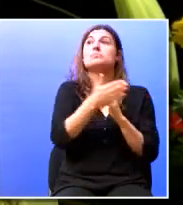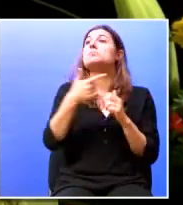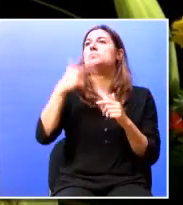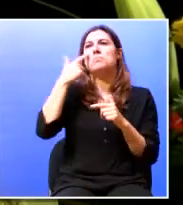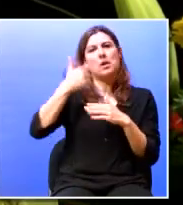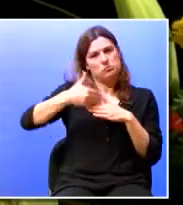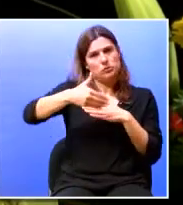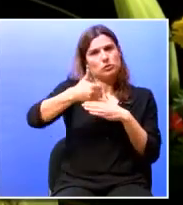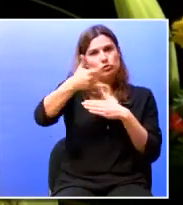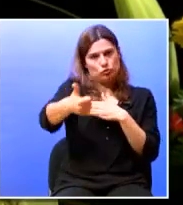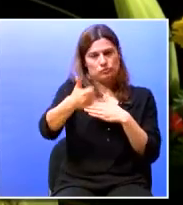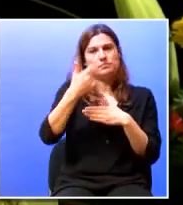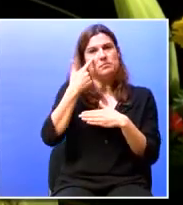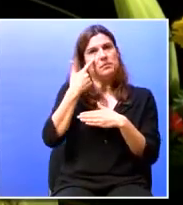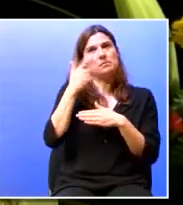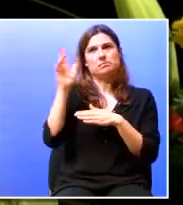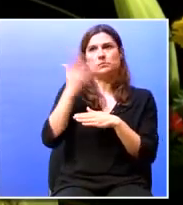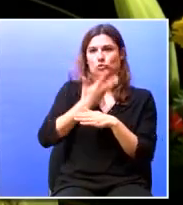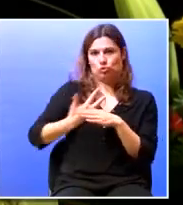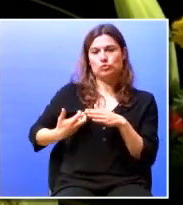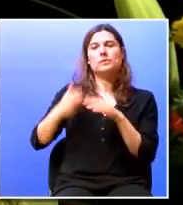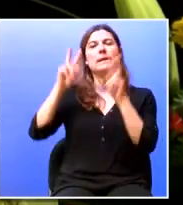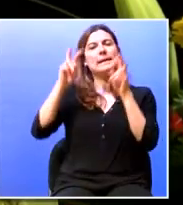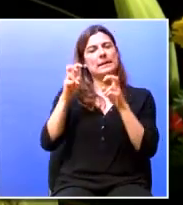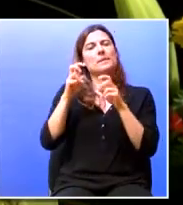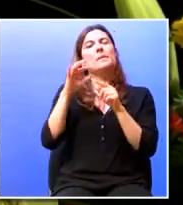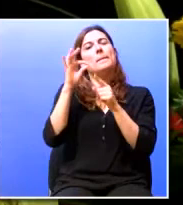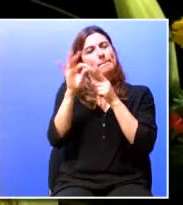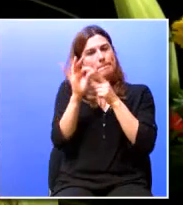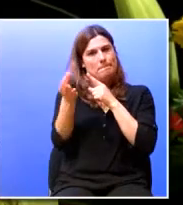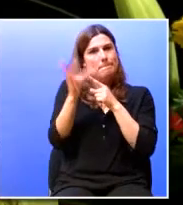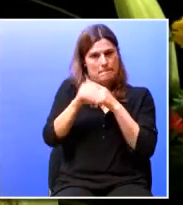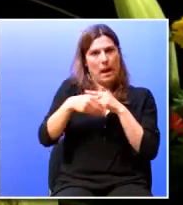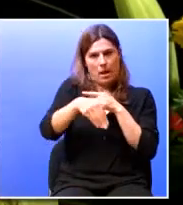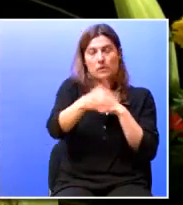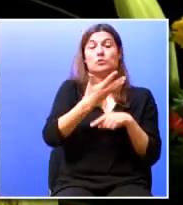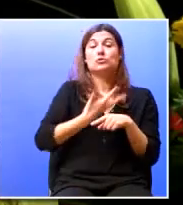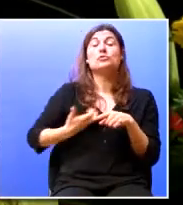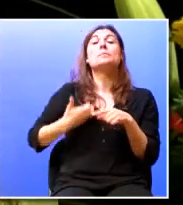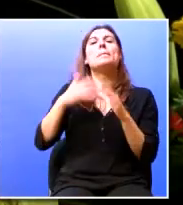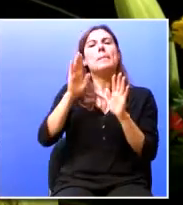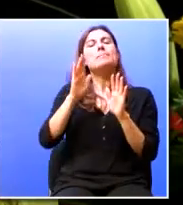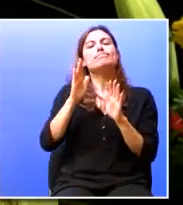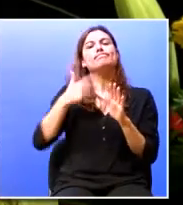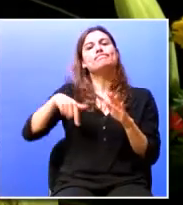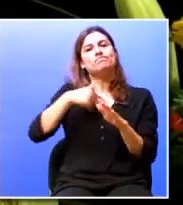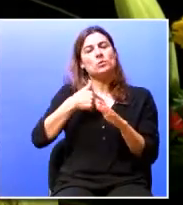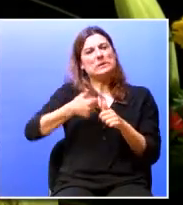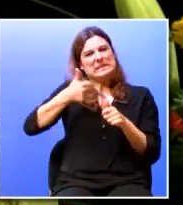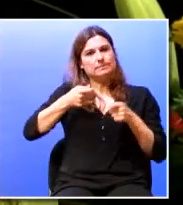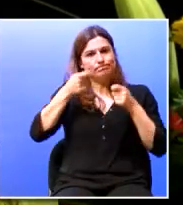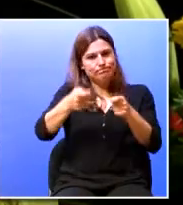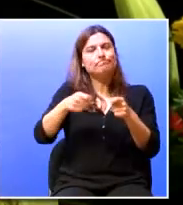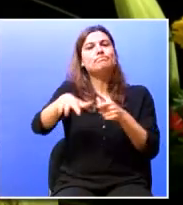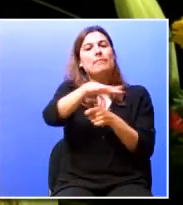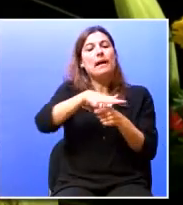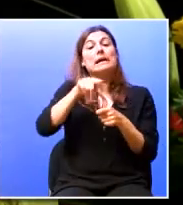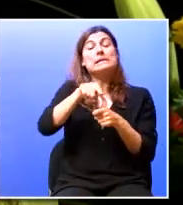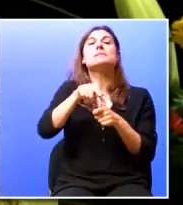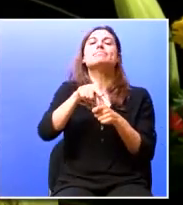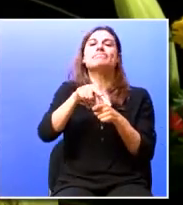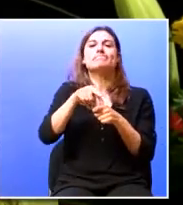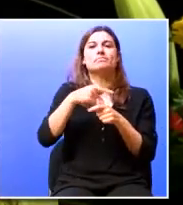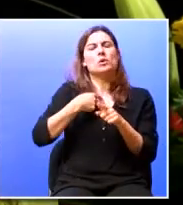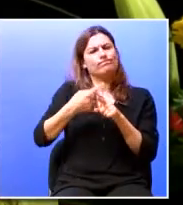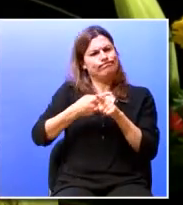de ver mais em pormenor, ou de conhecer mais em pormenor, mas é algo em que nós apostamos, em que, de facto, estamos